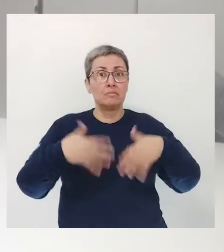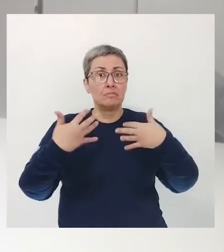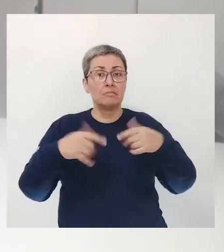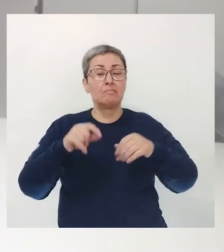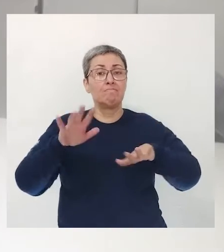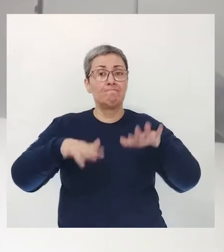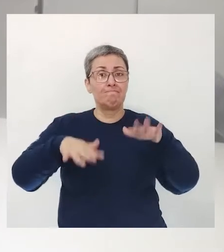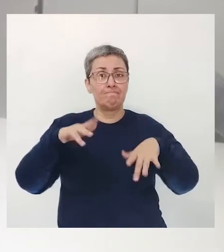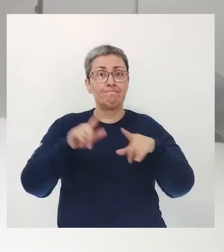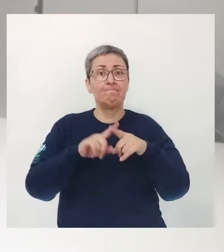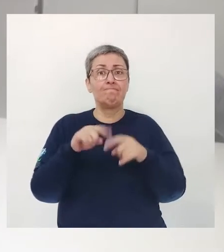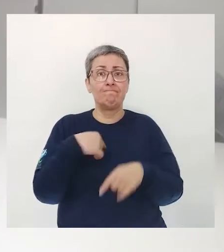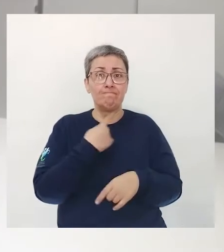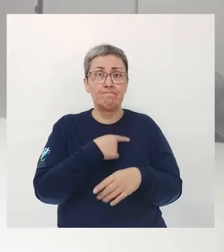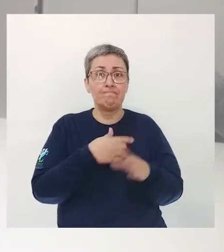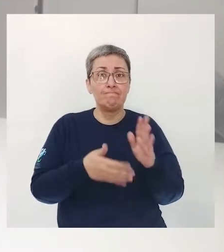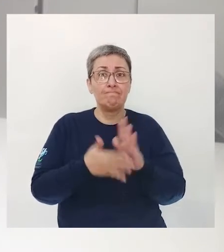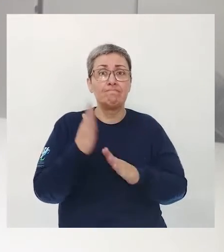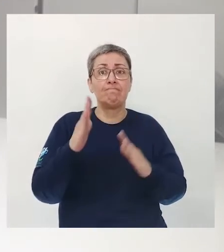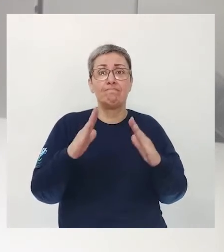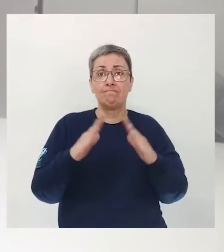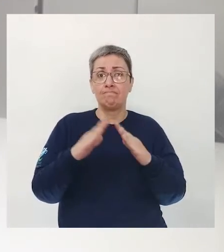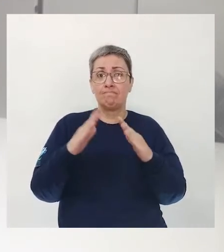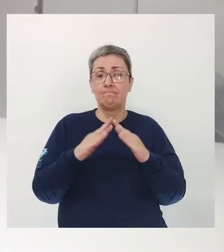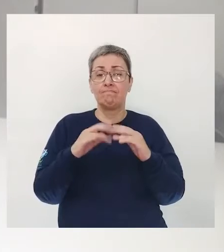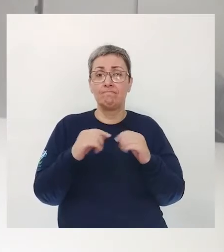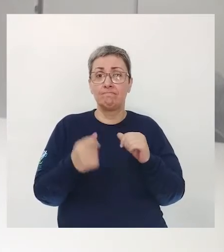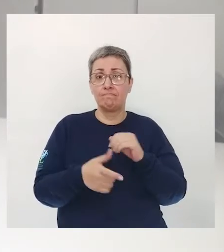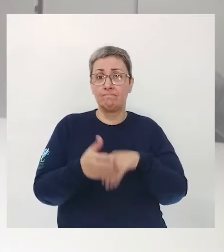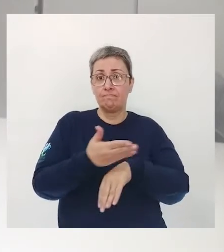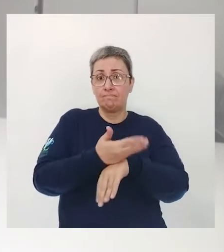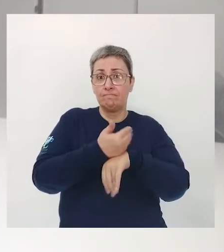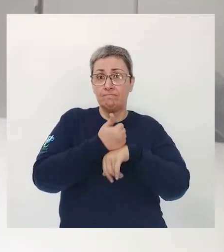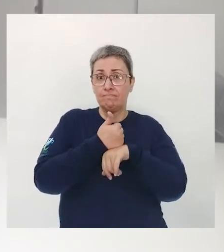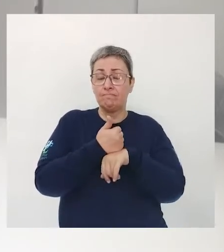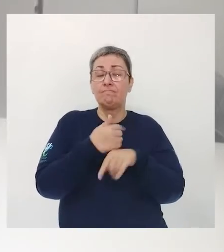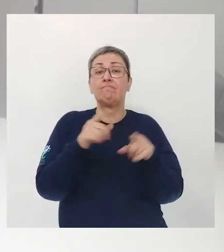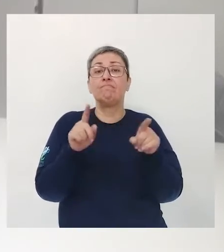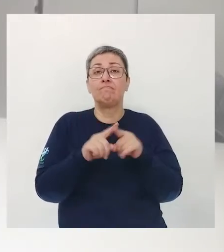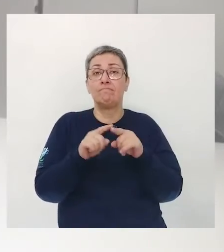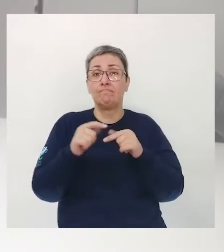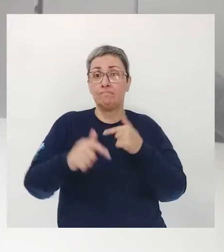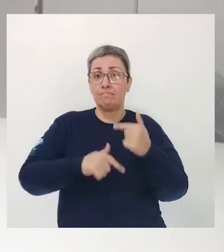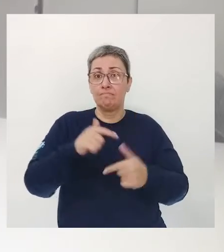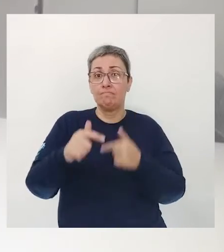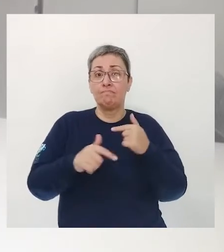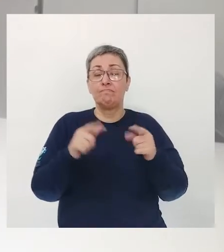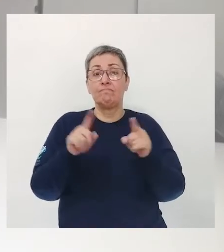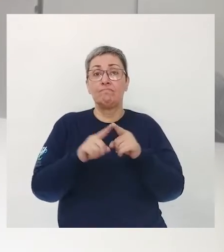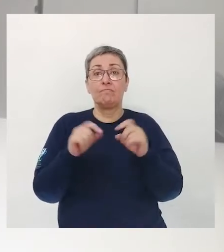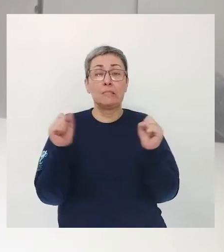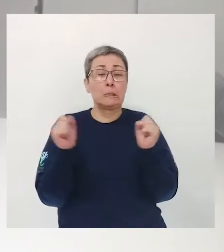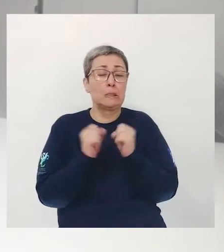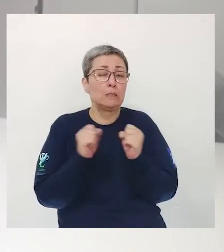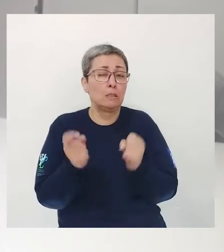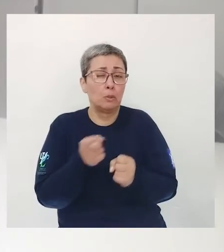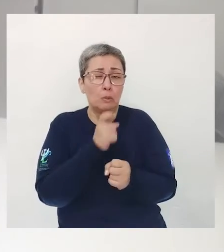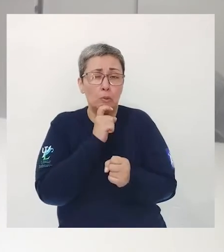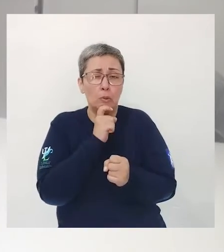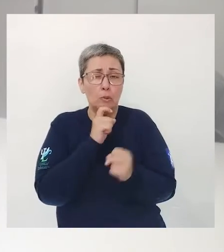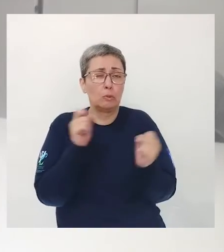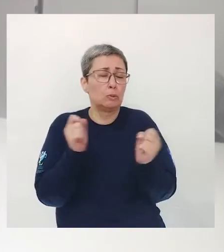Muitas vezes Nós saímos de casa Bem cedinho Né? Para trabalhar E está um